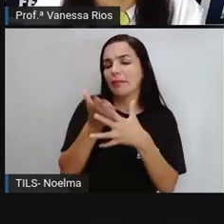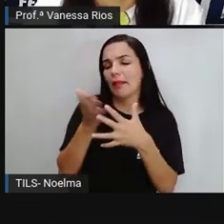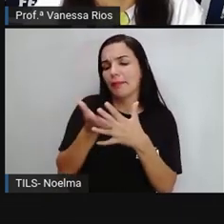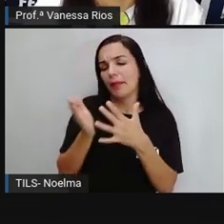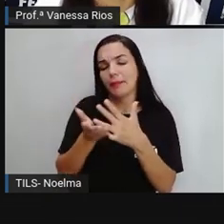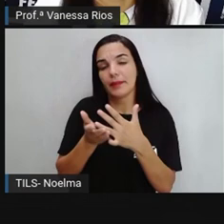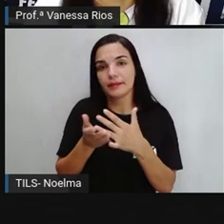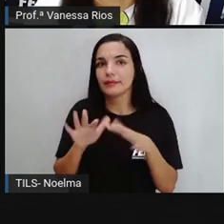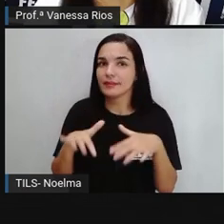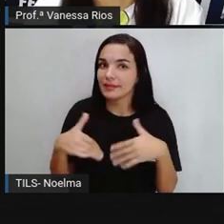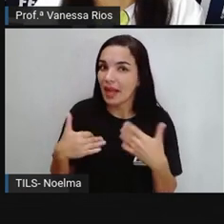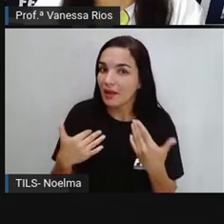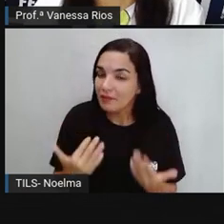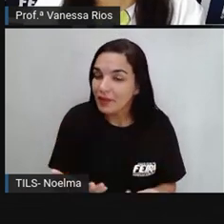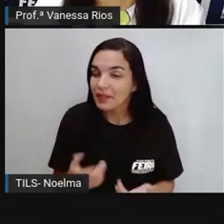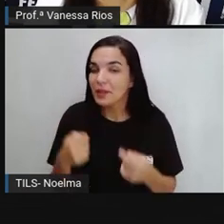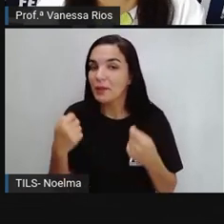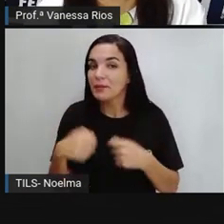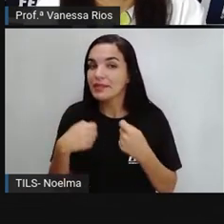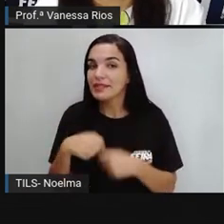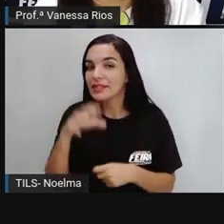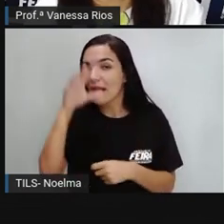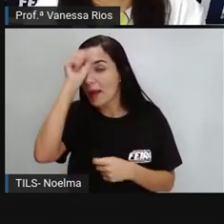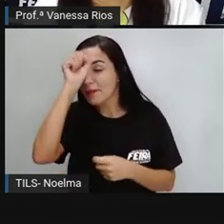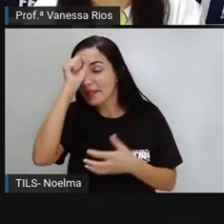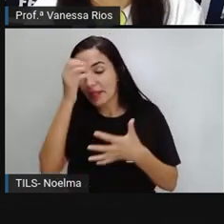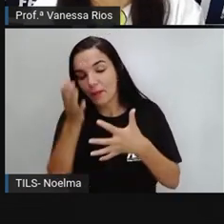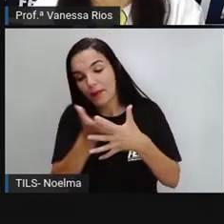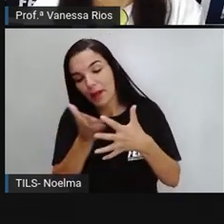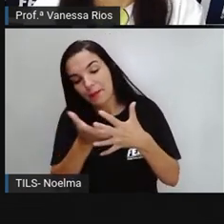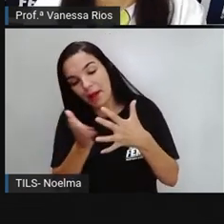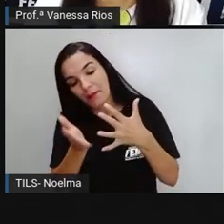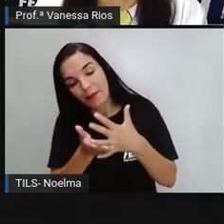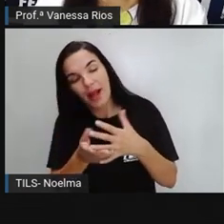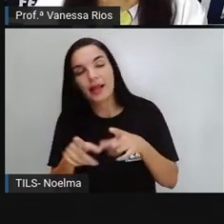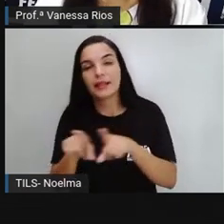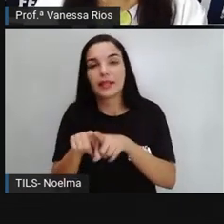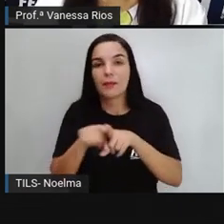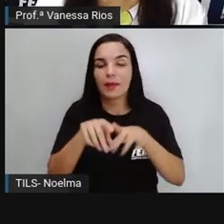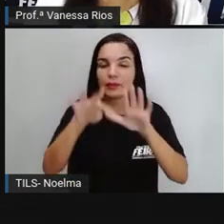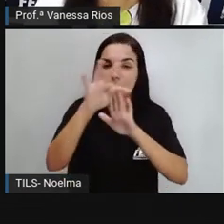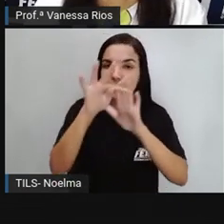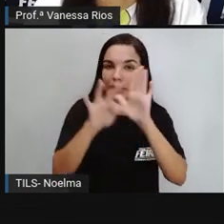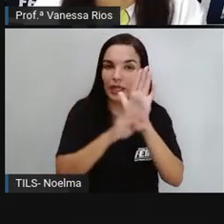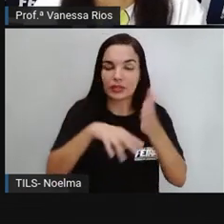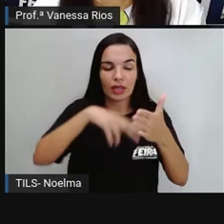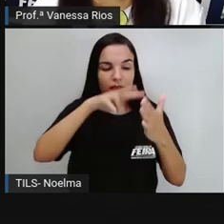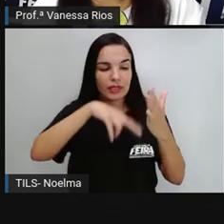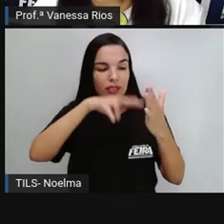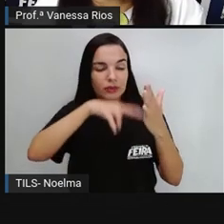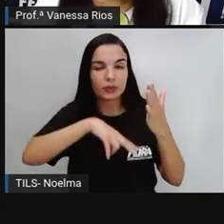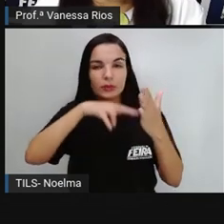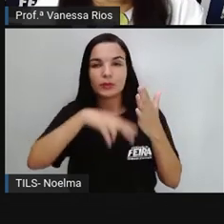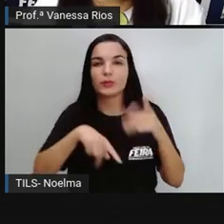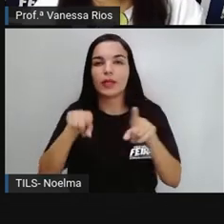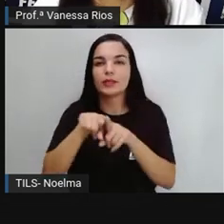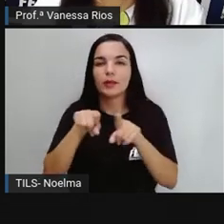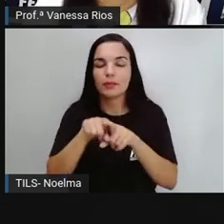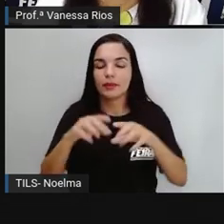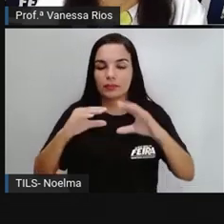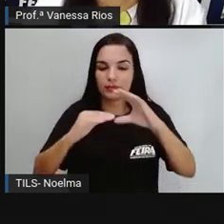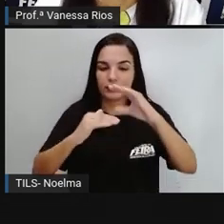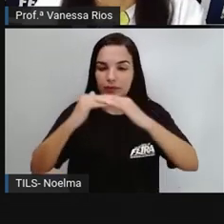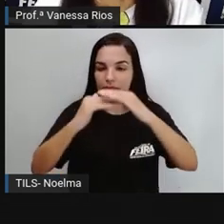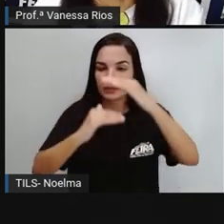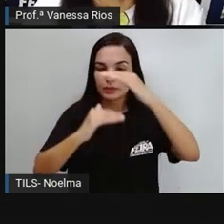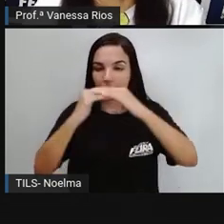uma utilidade, não é? Além da escrita aí dos textos, de utilizar o espaçamento das linhas. A